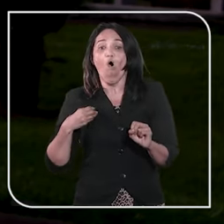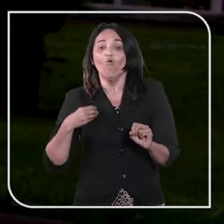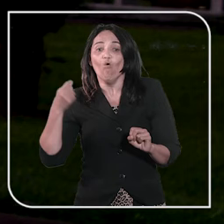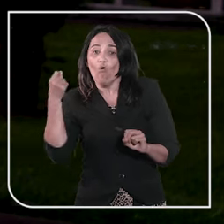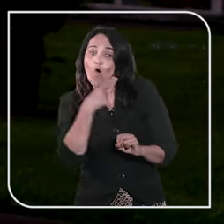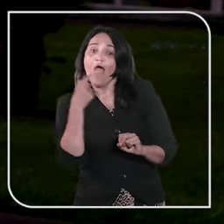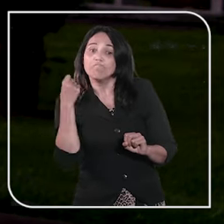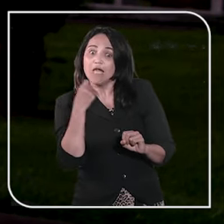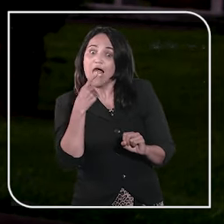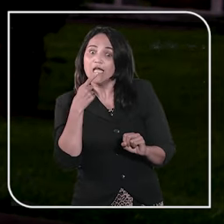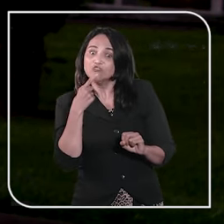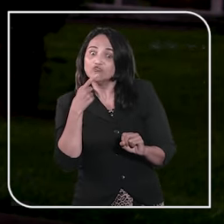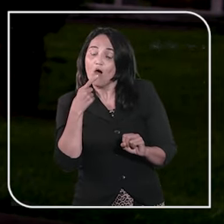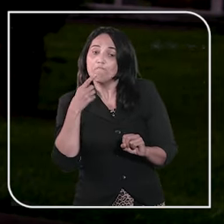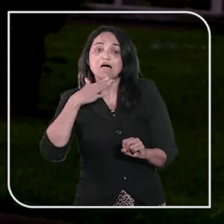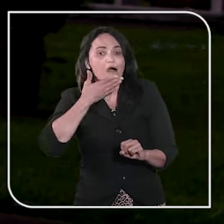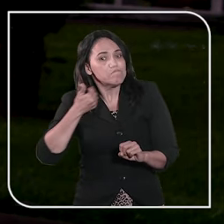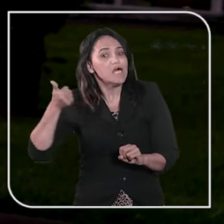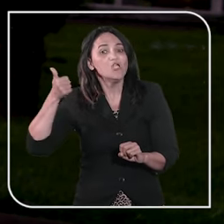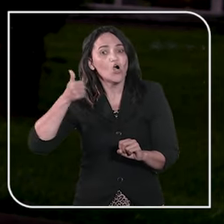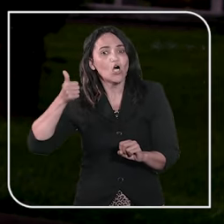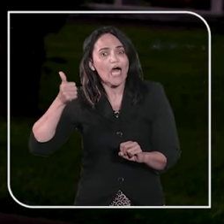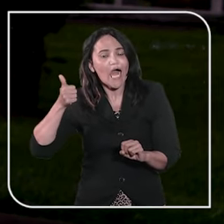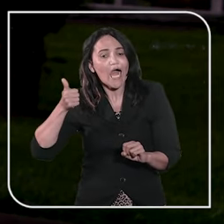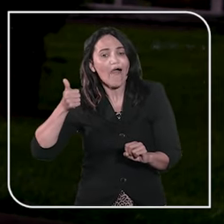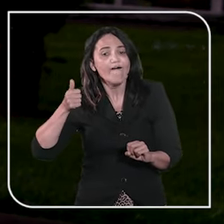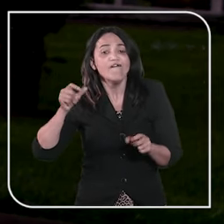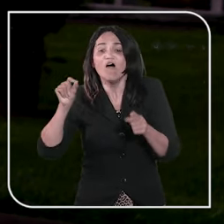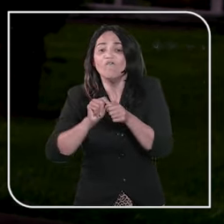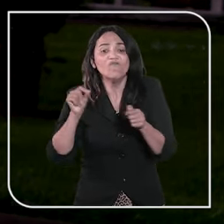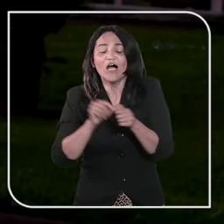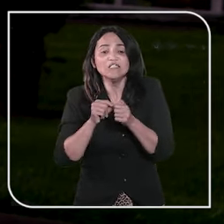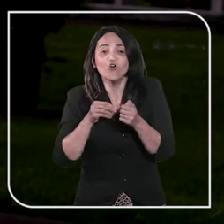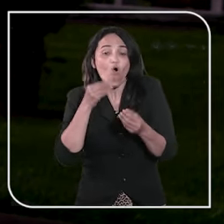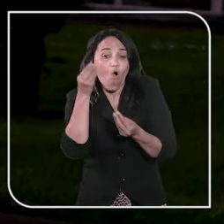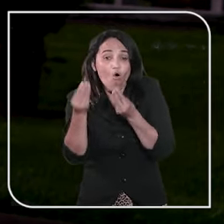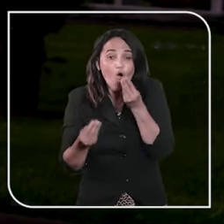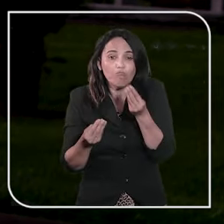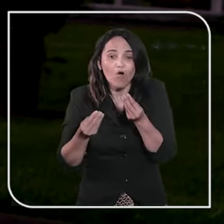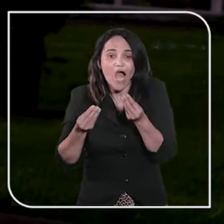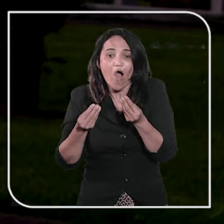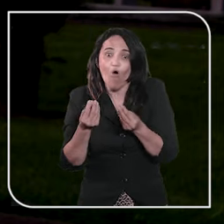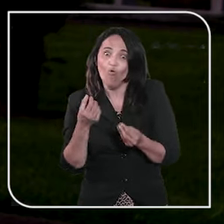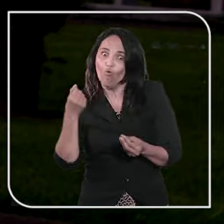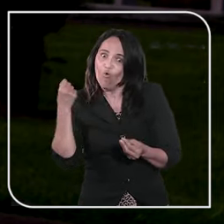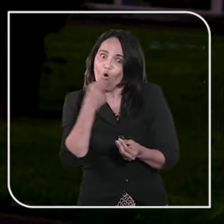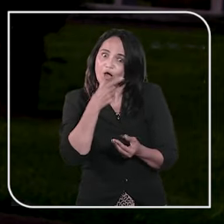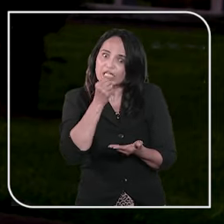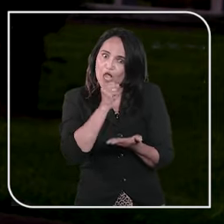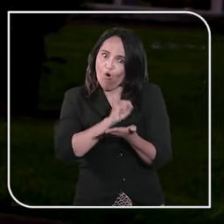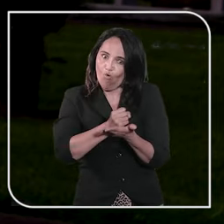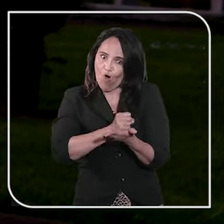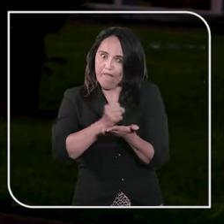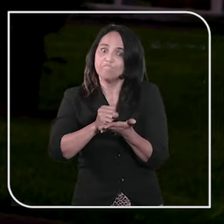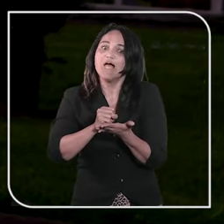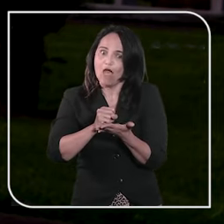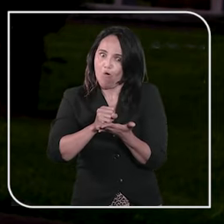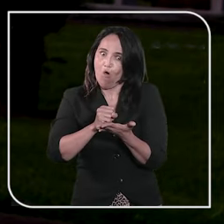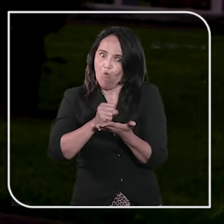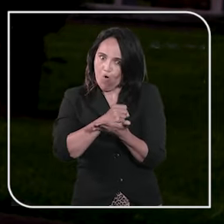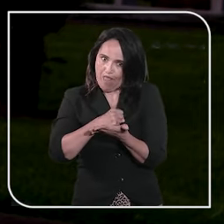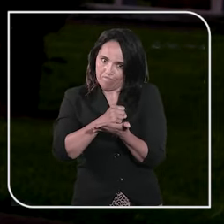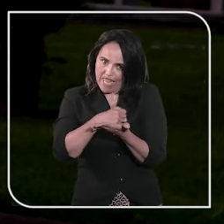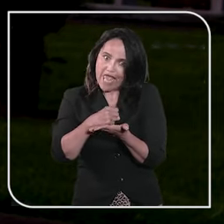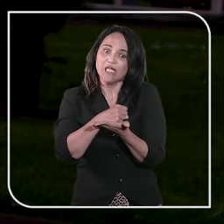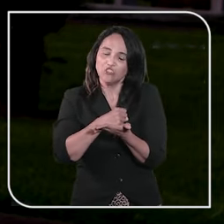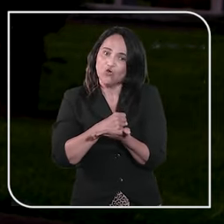tratamento da AME. Ele funciona como uma terapia gênica de dose única. O remédio permite que o organismo volte